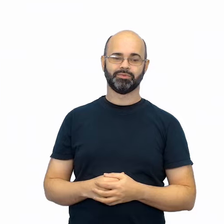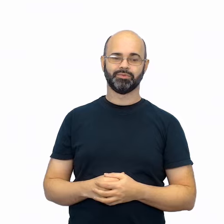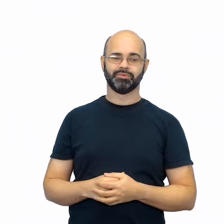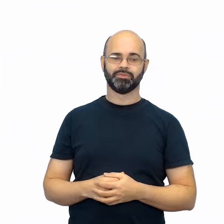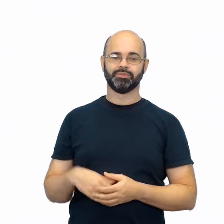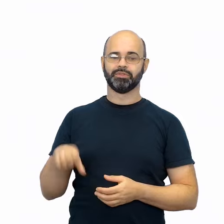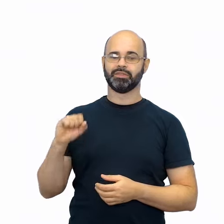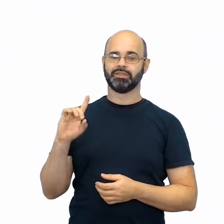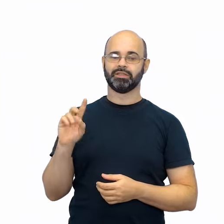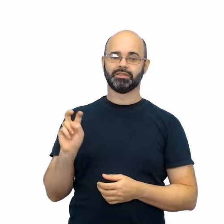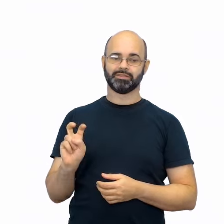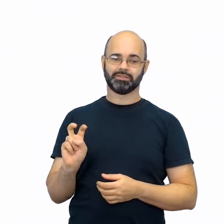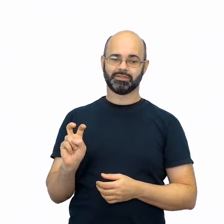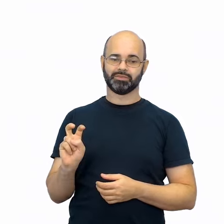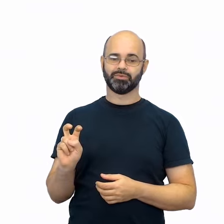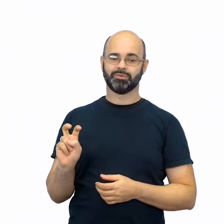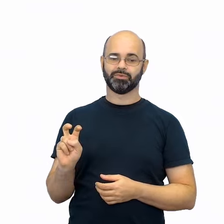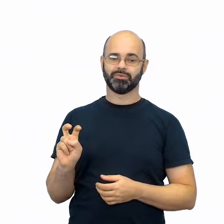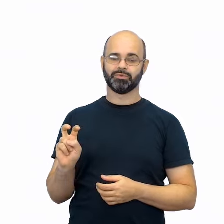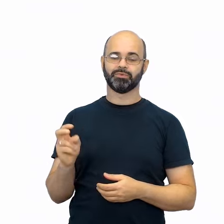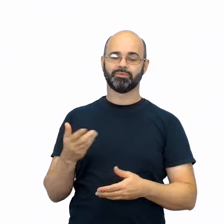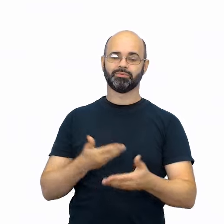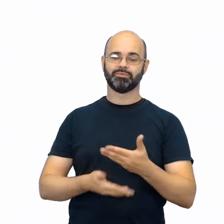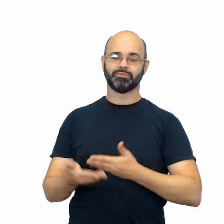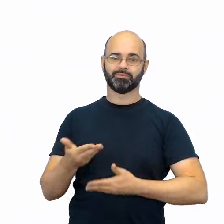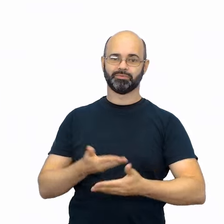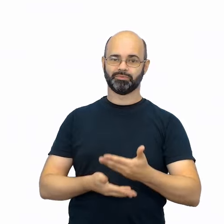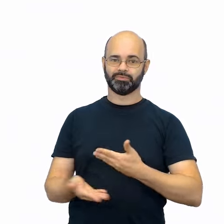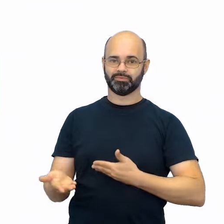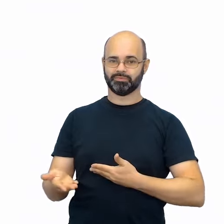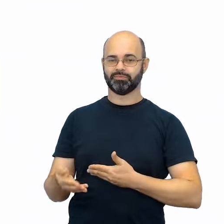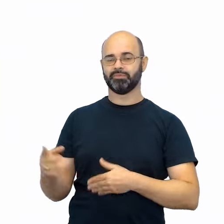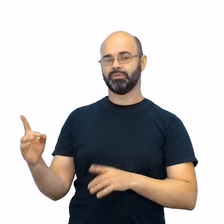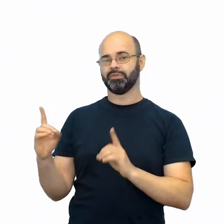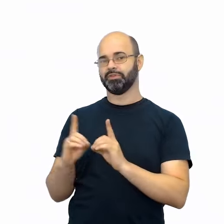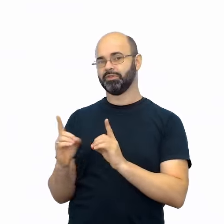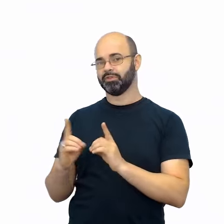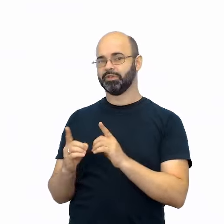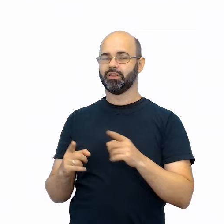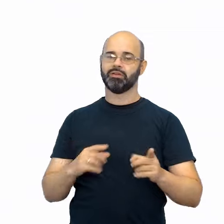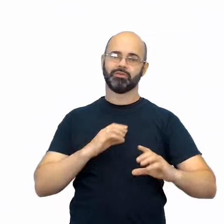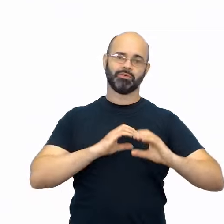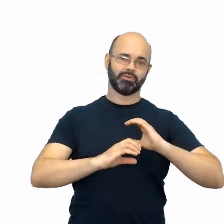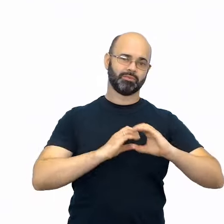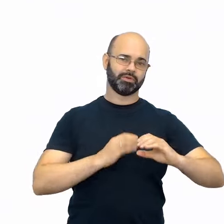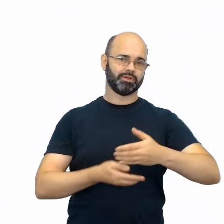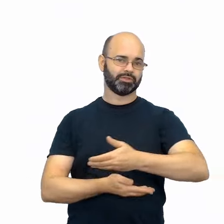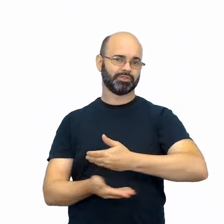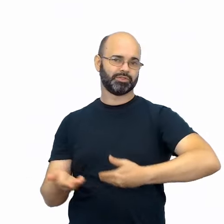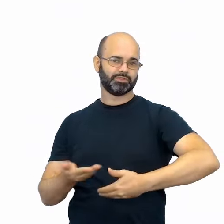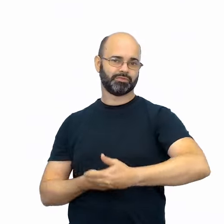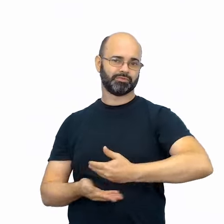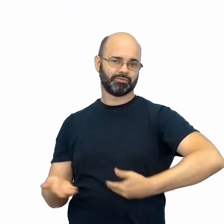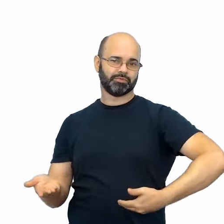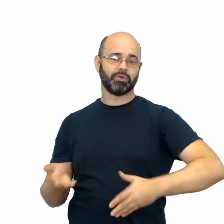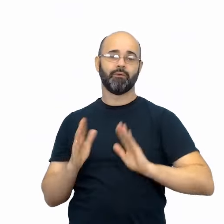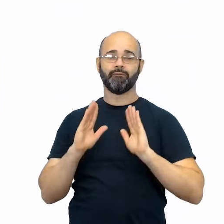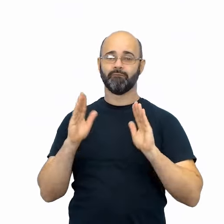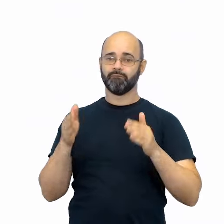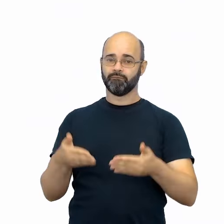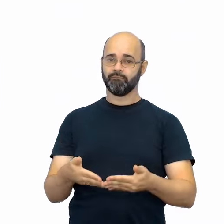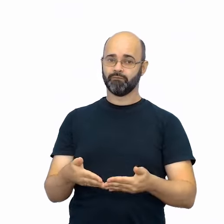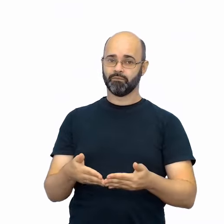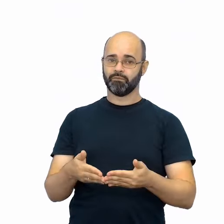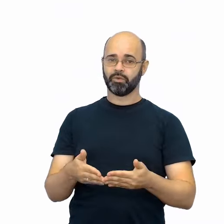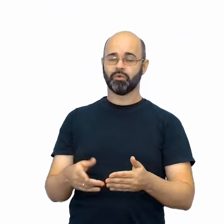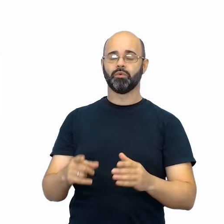SD 5, a interação entre os propósitos didático e comunicativo, com o foco no propósito